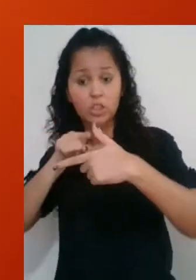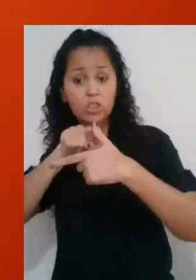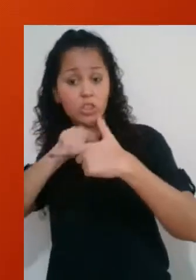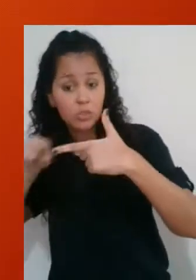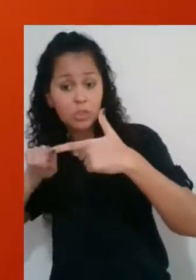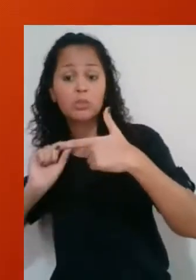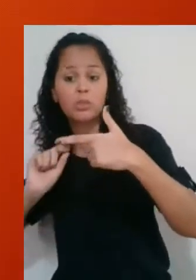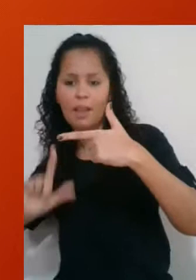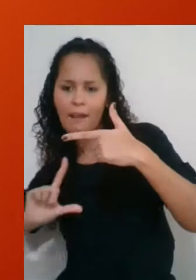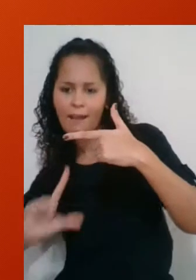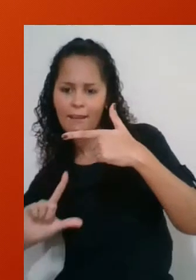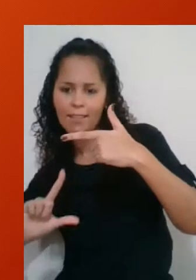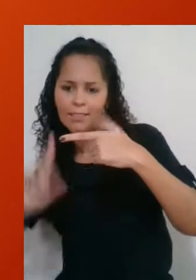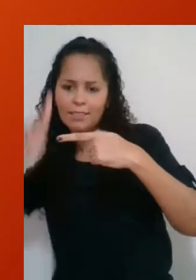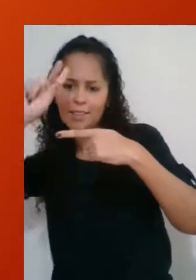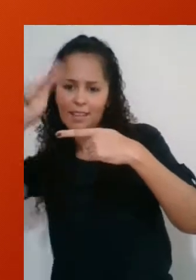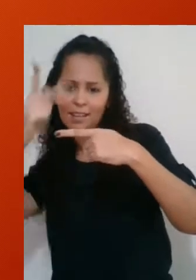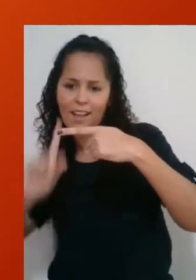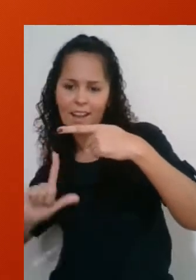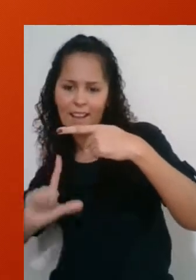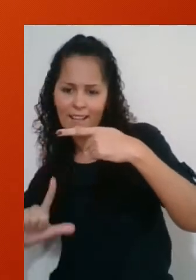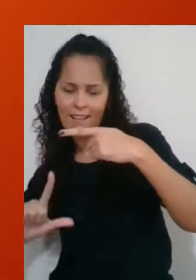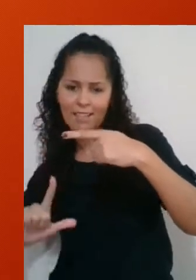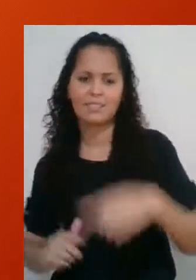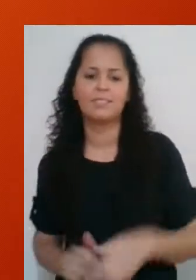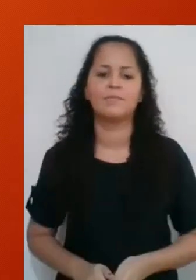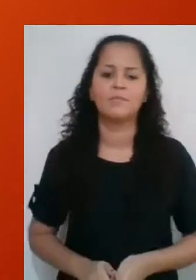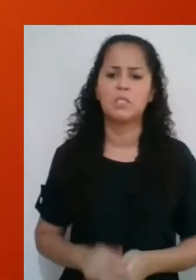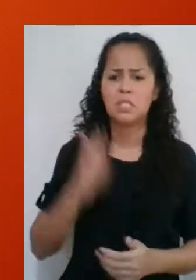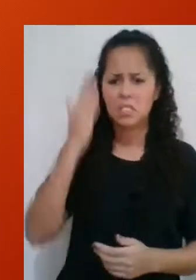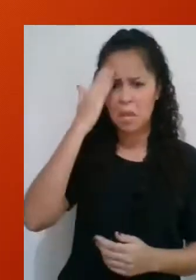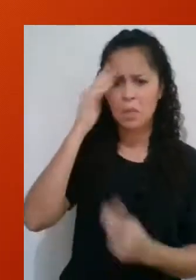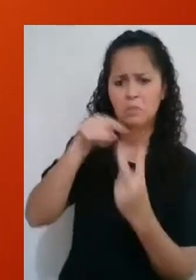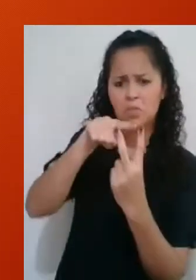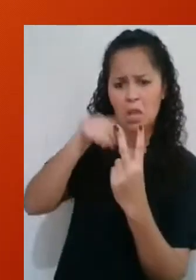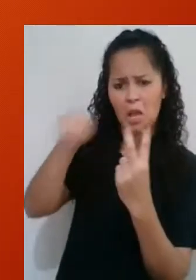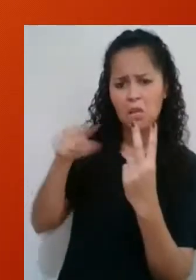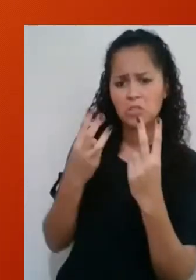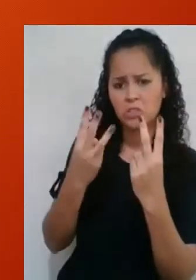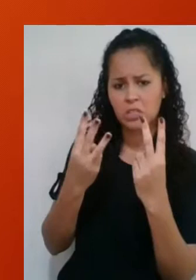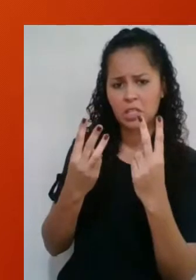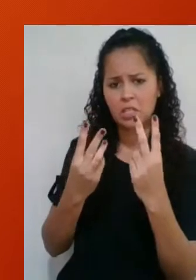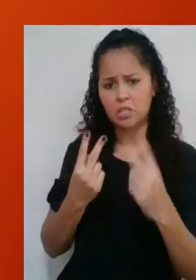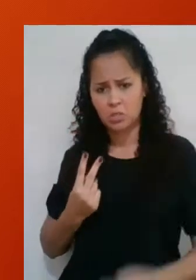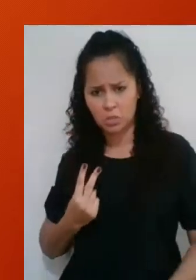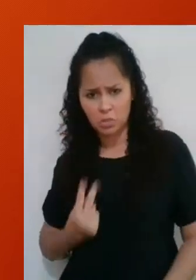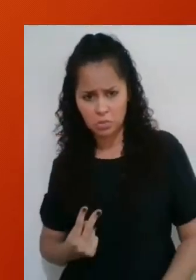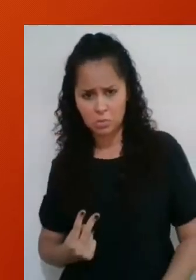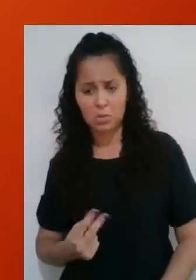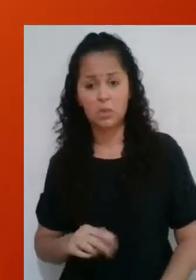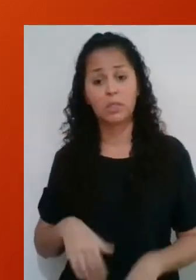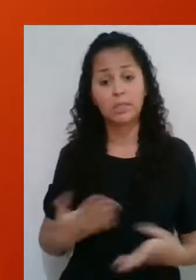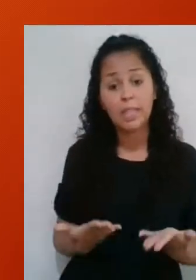H, dividido pela hipotenusa, L. Como nós sabemos que o seno de 60 é raiz de 3 sobre 2, podemos